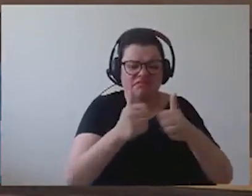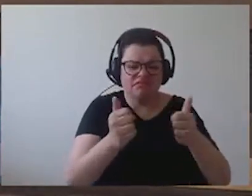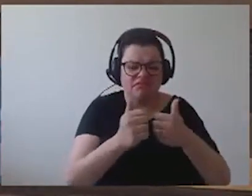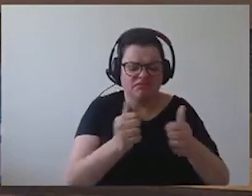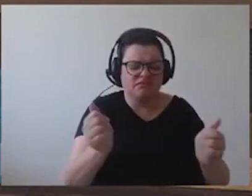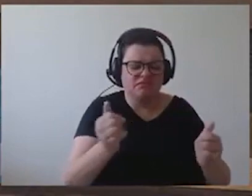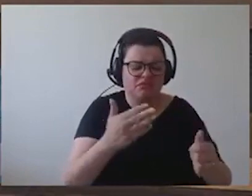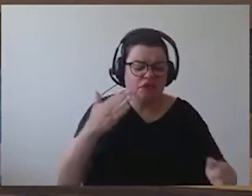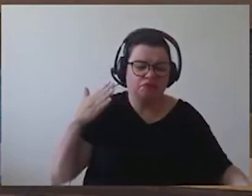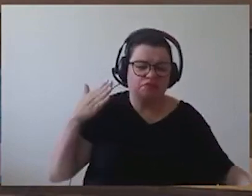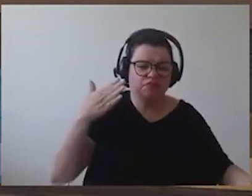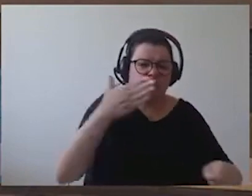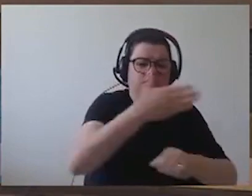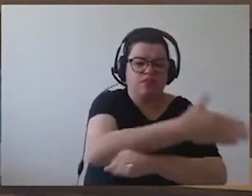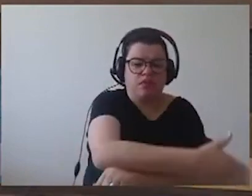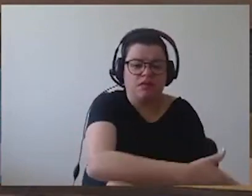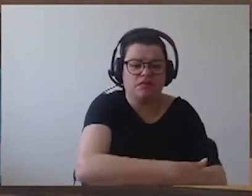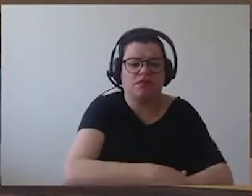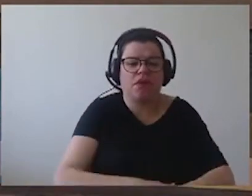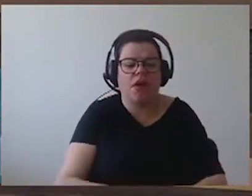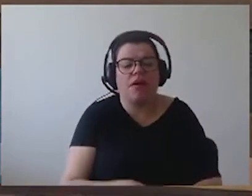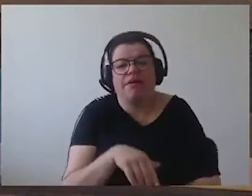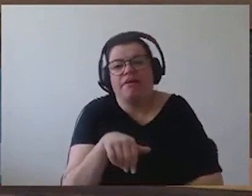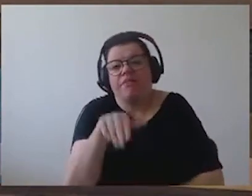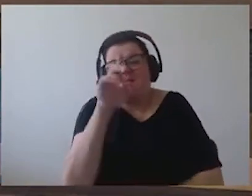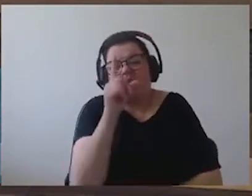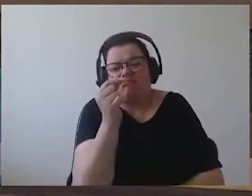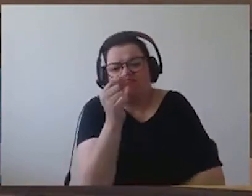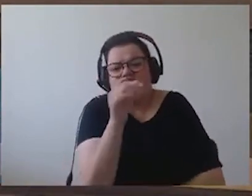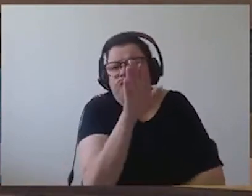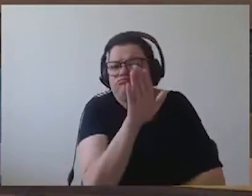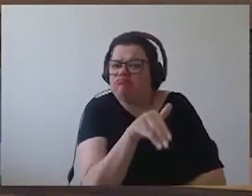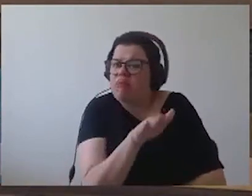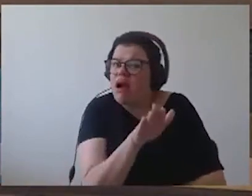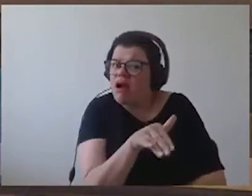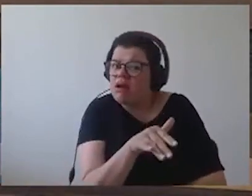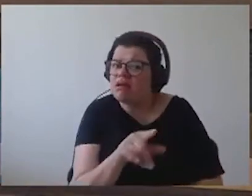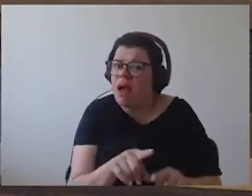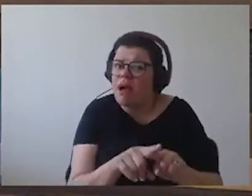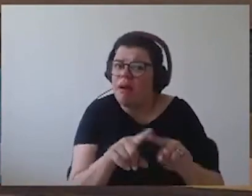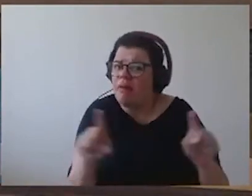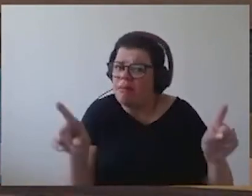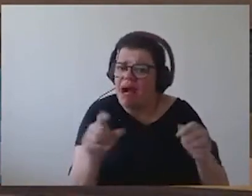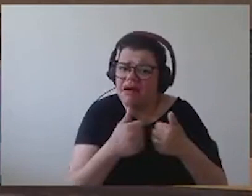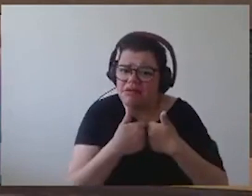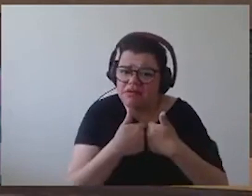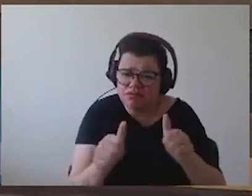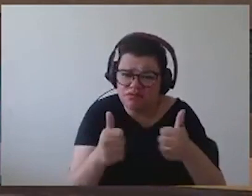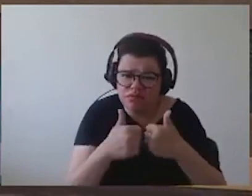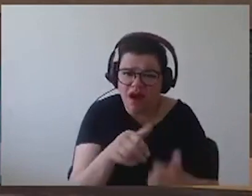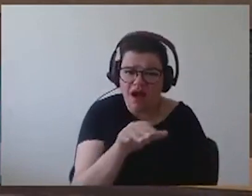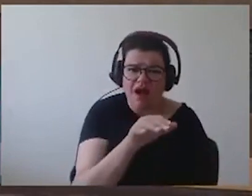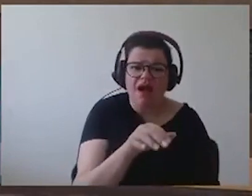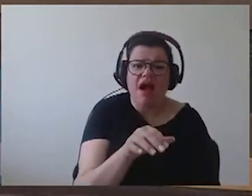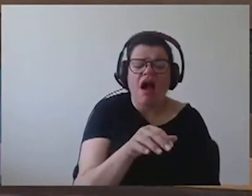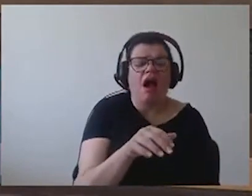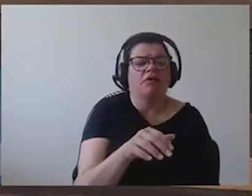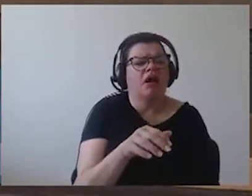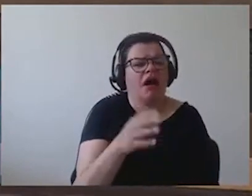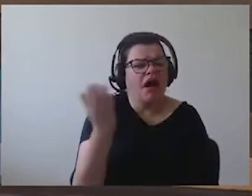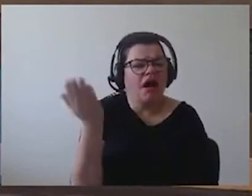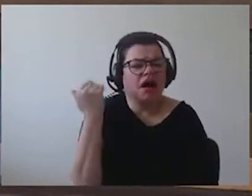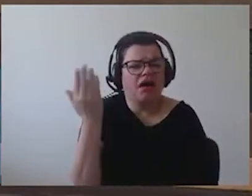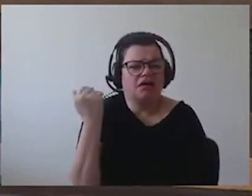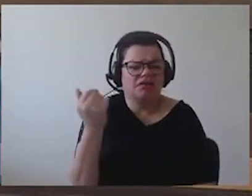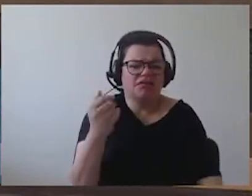centro. Uma opção mais barata. Mas essa linha executiva do aeroporto pega até mal para a cidade.